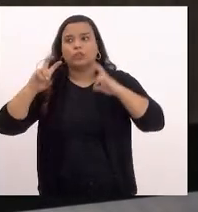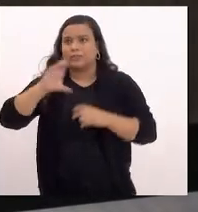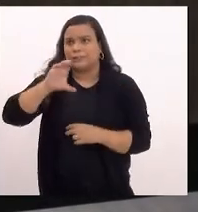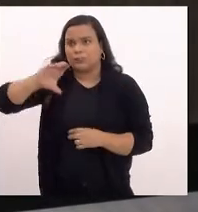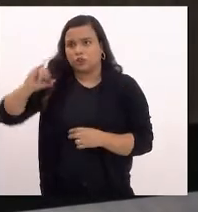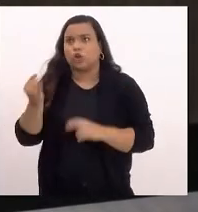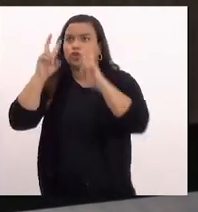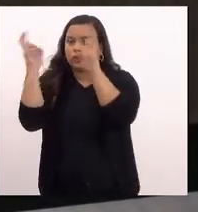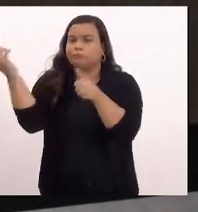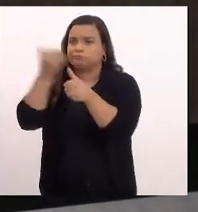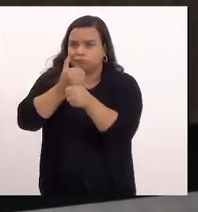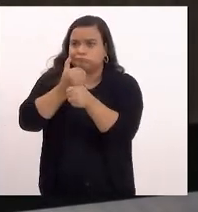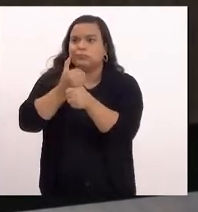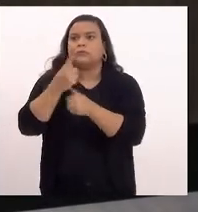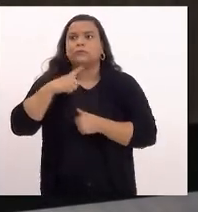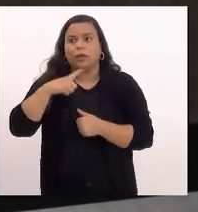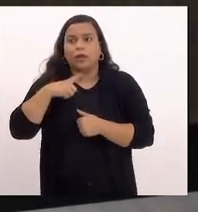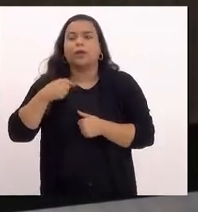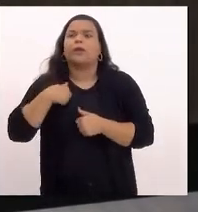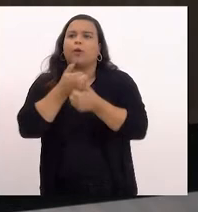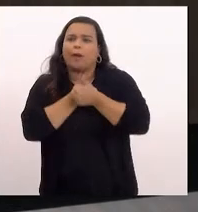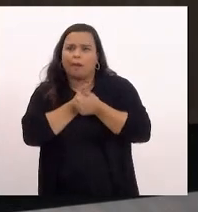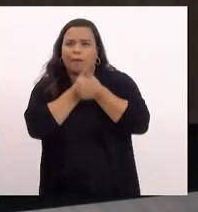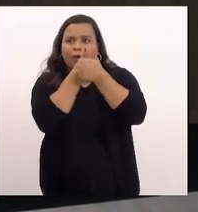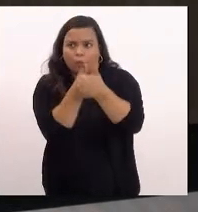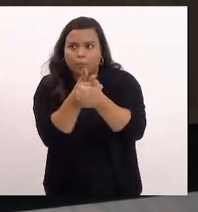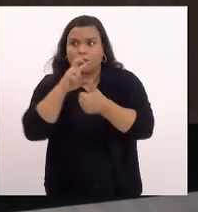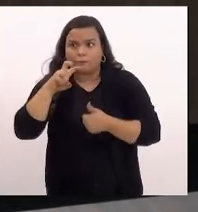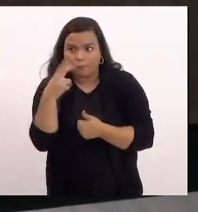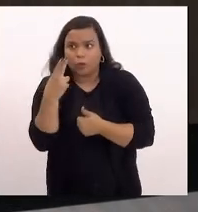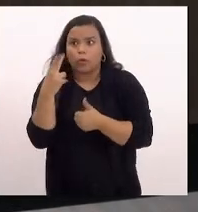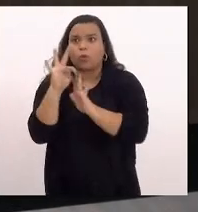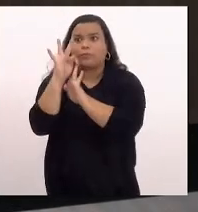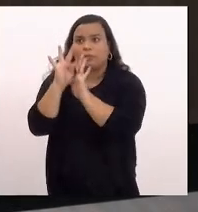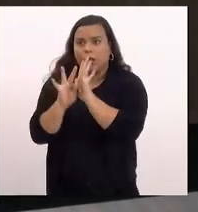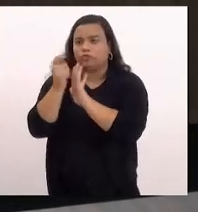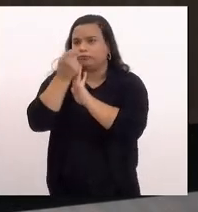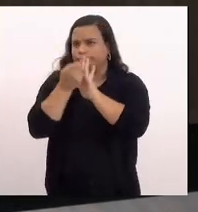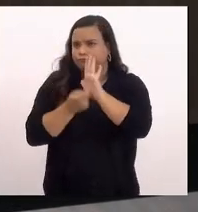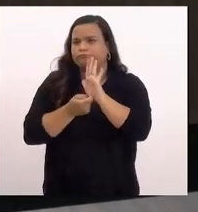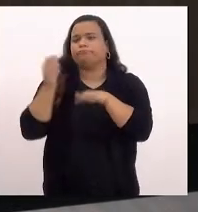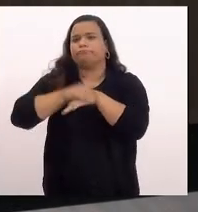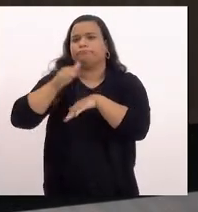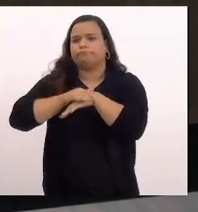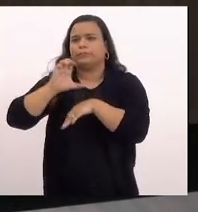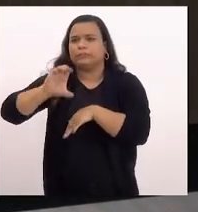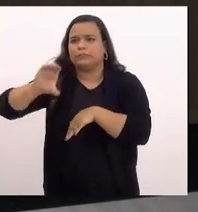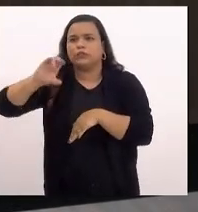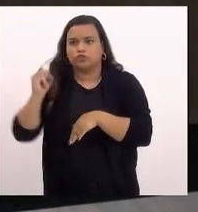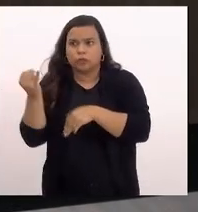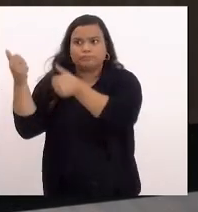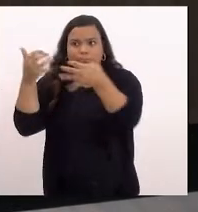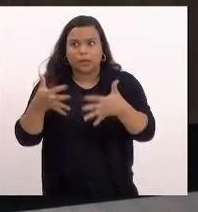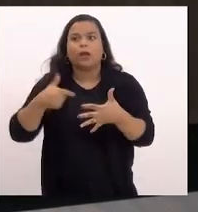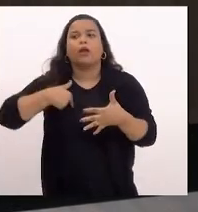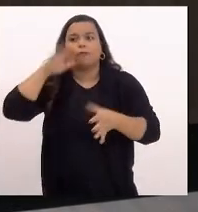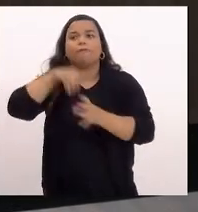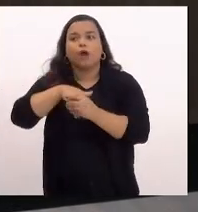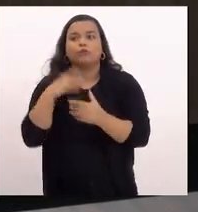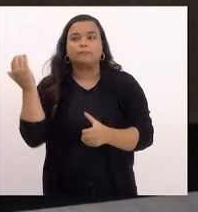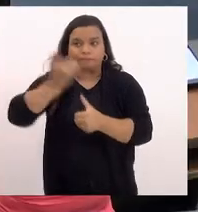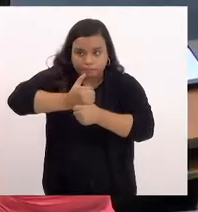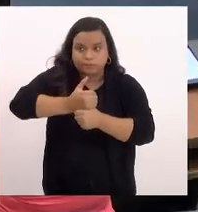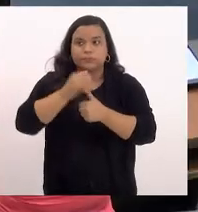substitutivo e vou acompanhar exatamente o texto preparado pela CCJ. Portanto, voto com o substitutivo da CCJ.